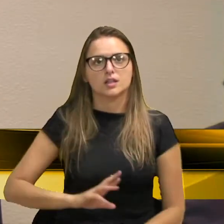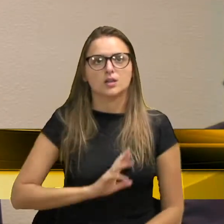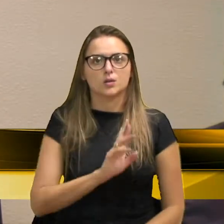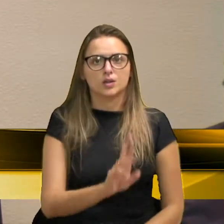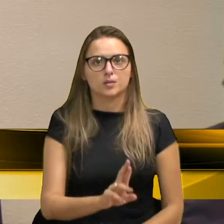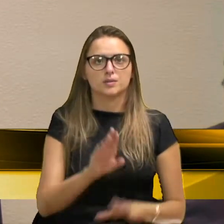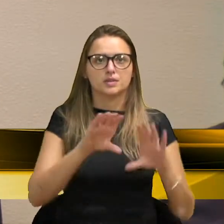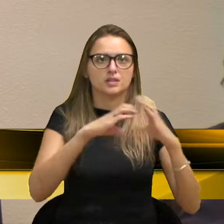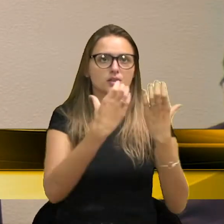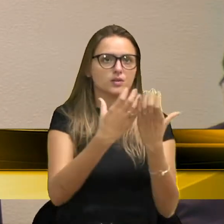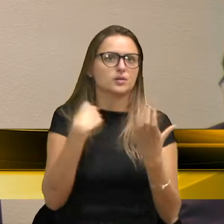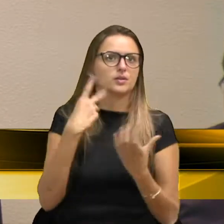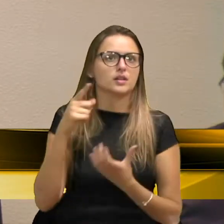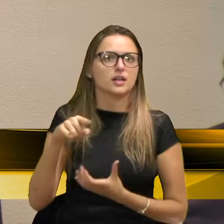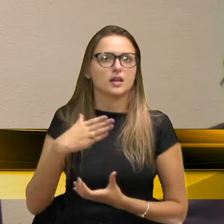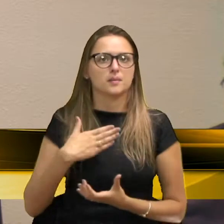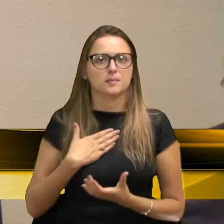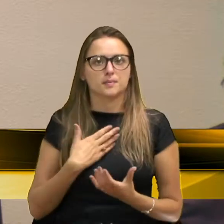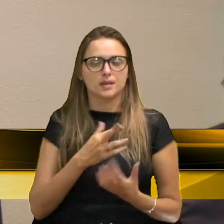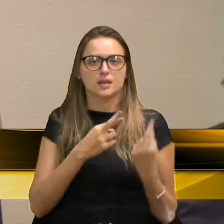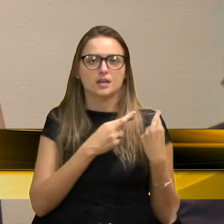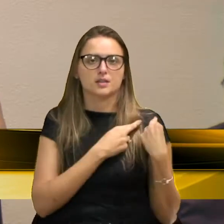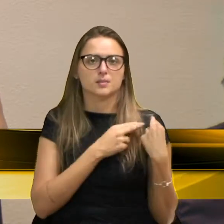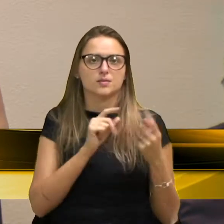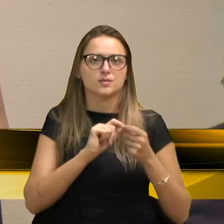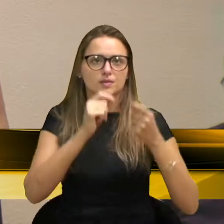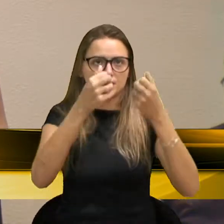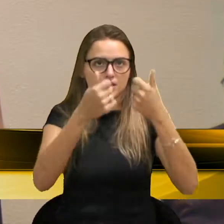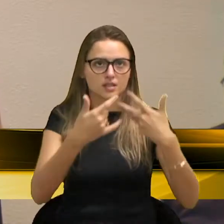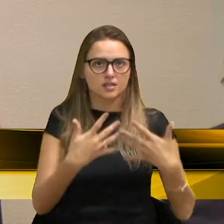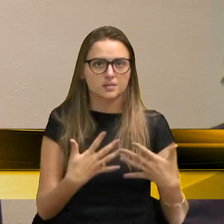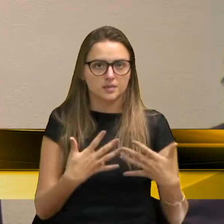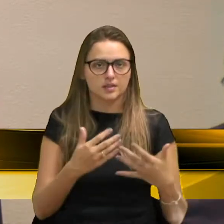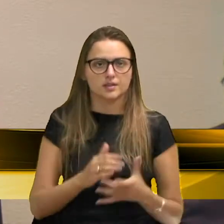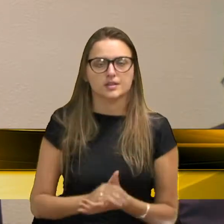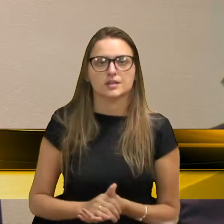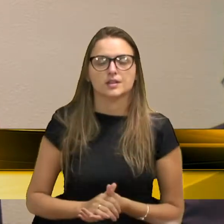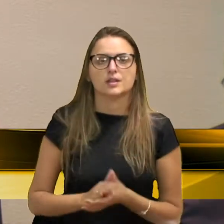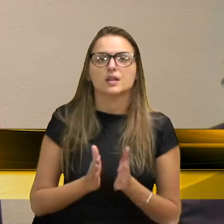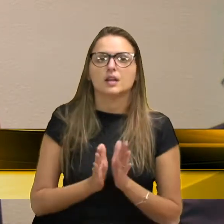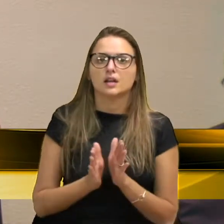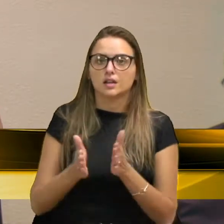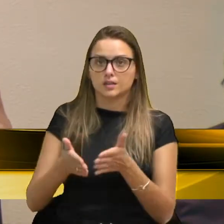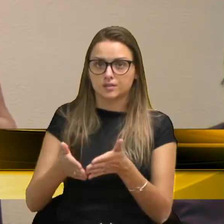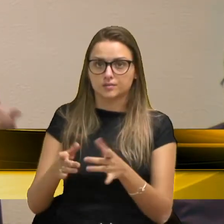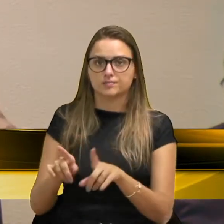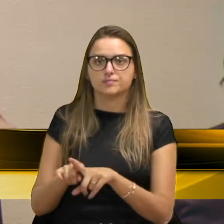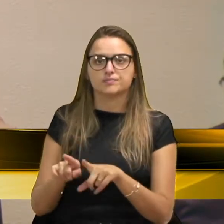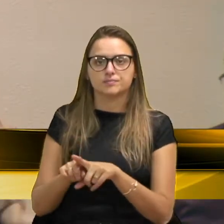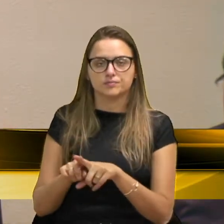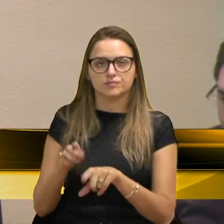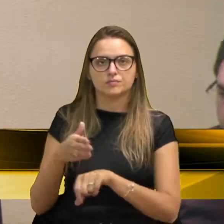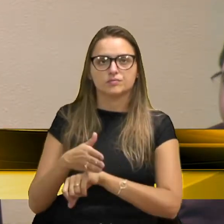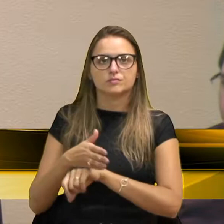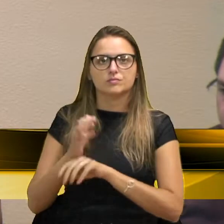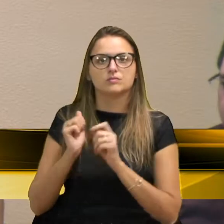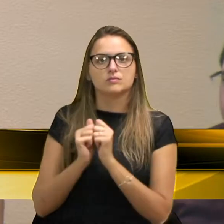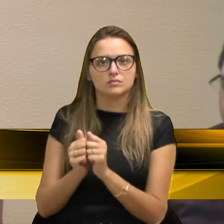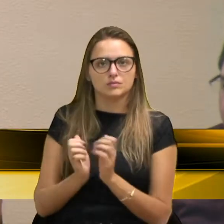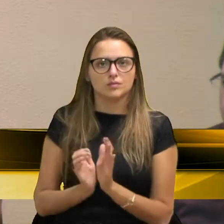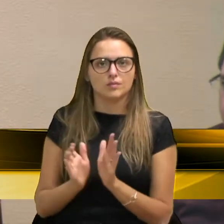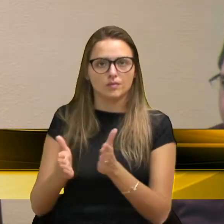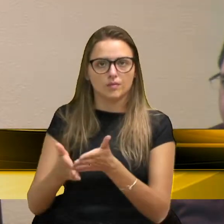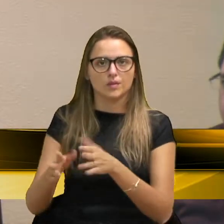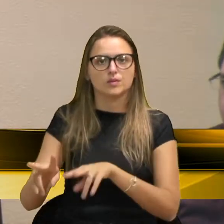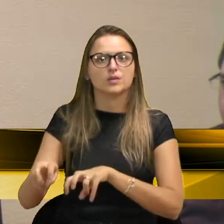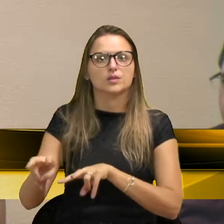câmera, acho que é de minha responsabilidade, fazer esse esclarecimento, a comissão também esteve, com a comissão de agricultura, que eu